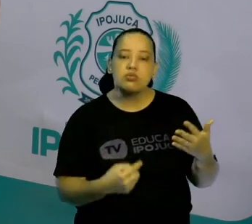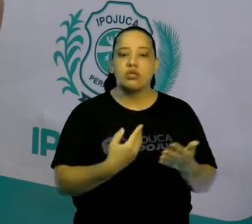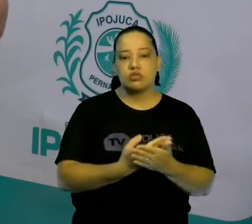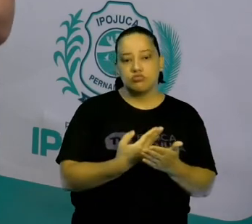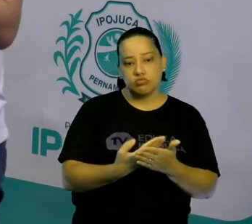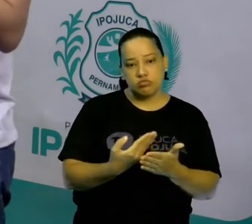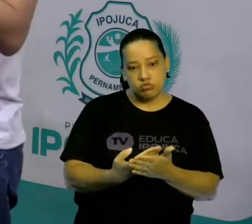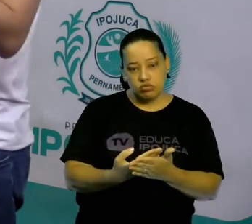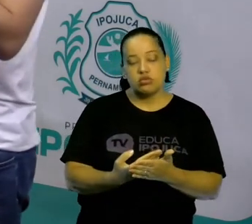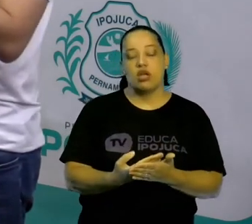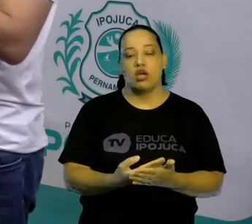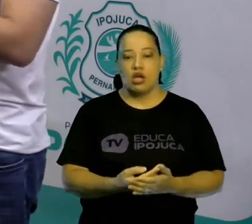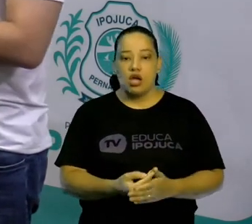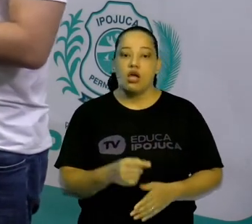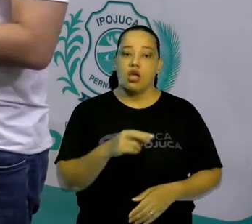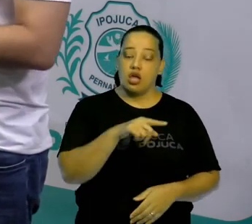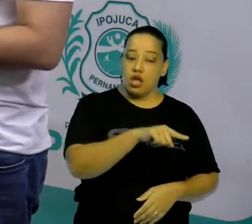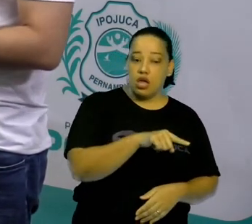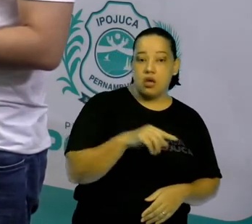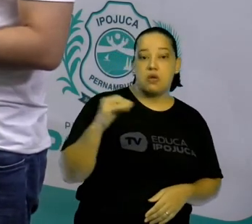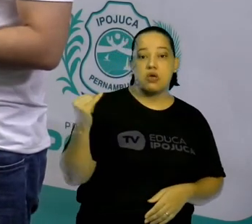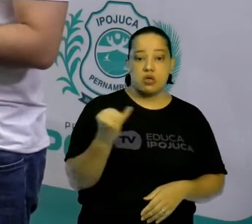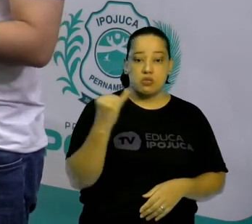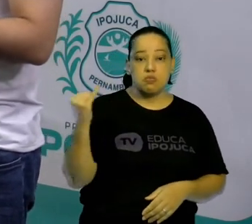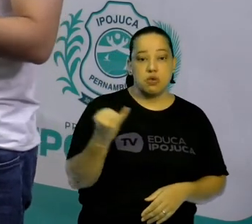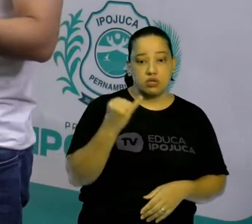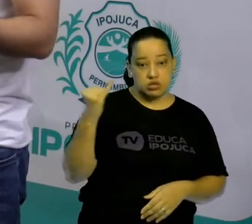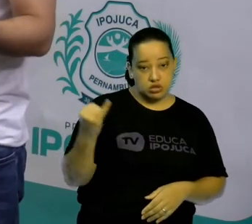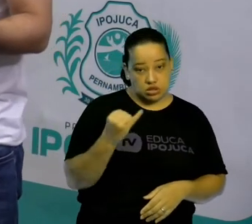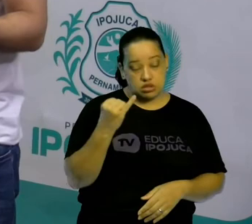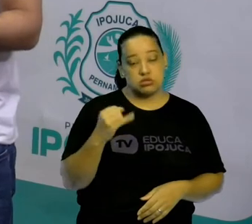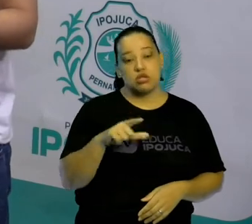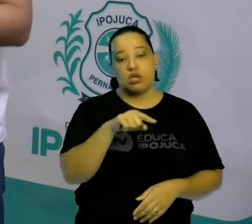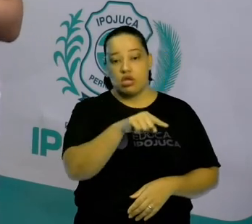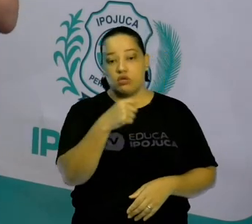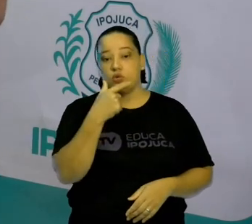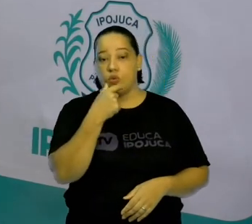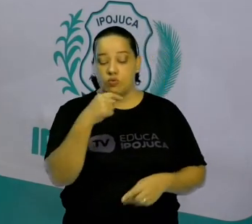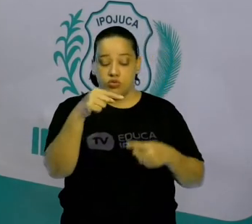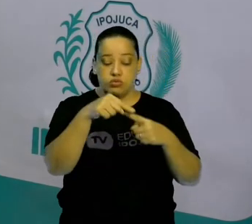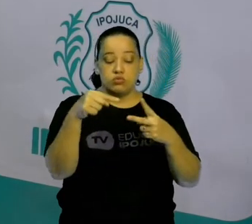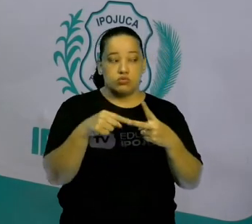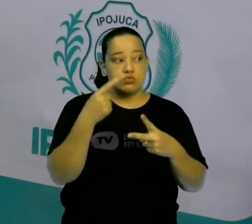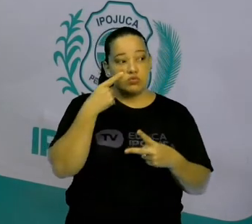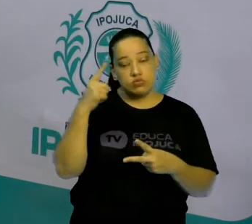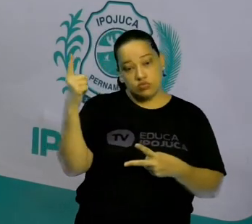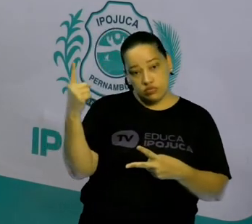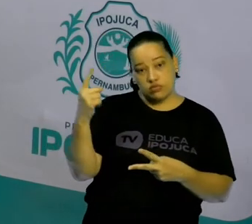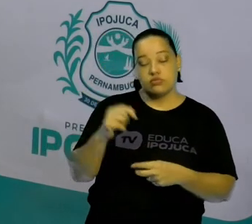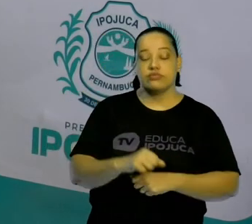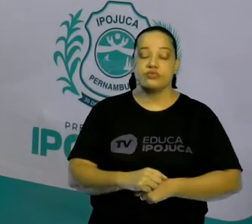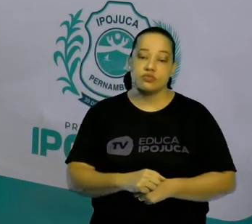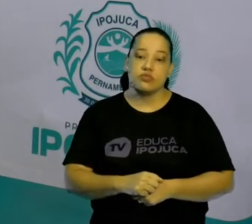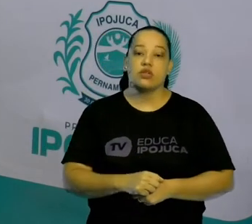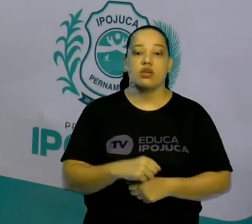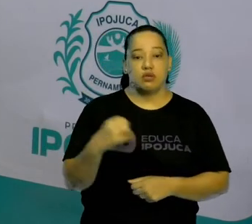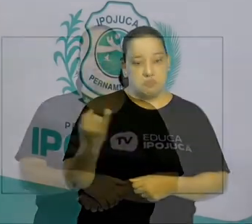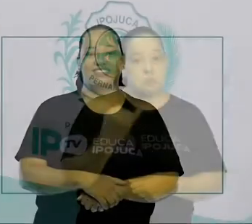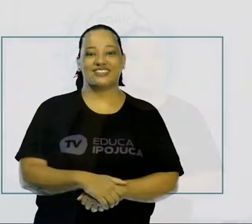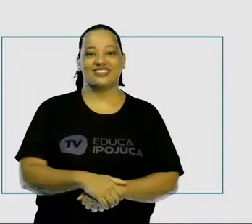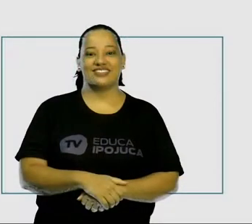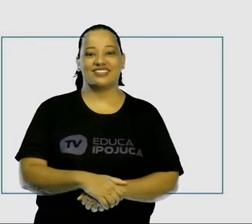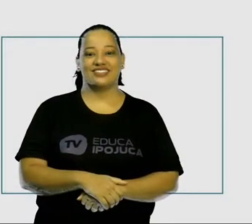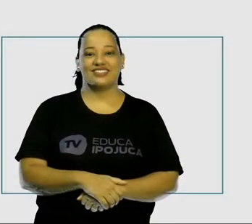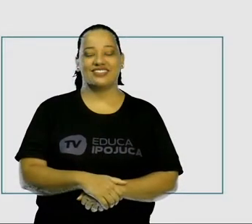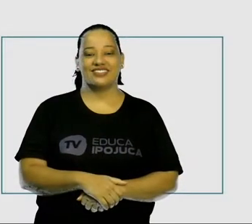E um dos grandes representantes que foi o Lucian Febker e Mark Bloch, dois grandes historiadores das escolas dos Análises.